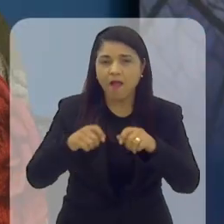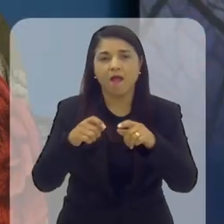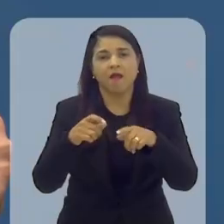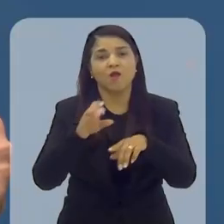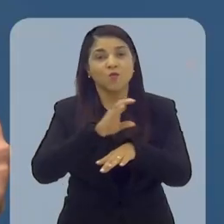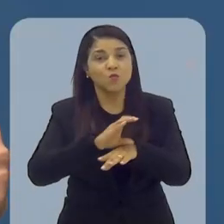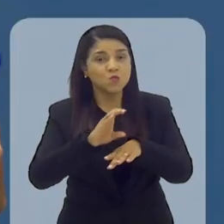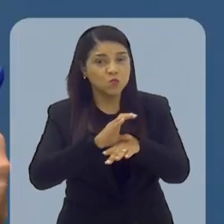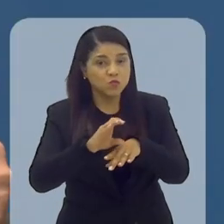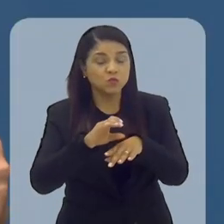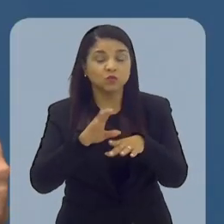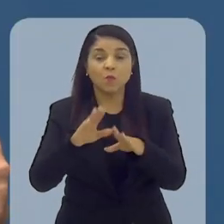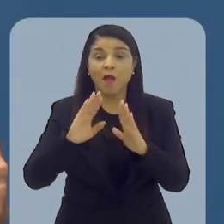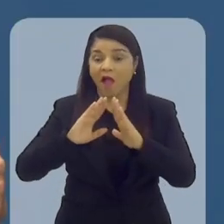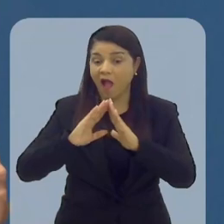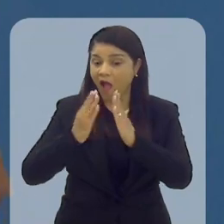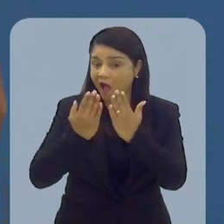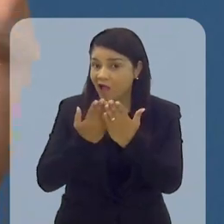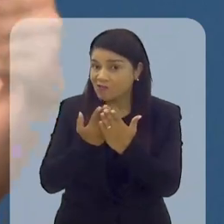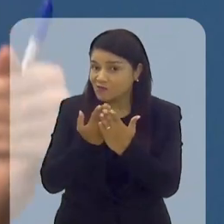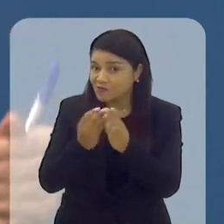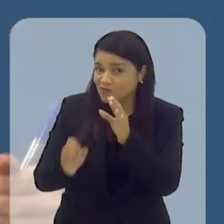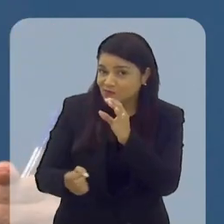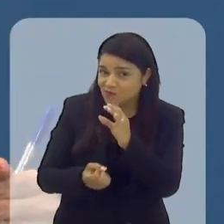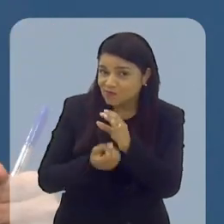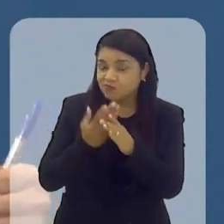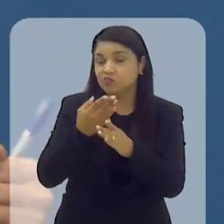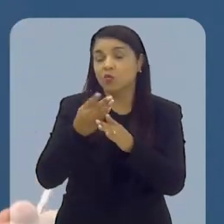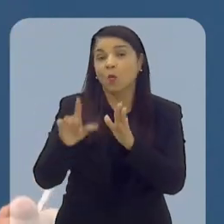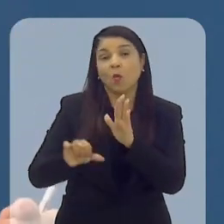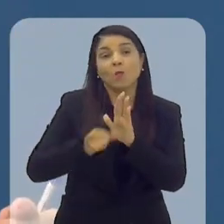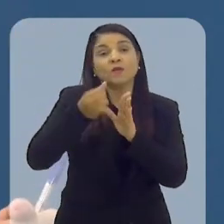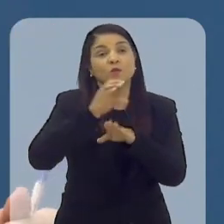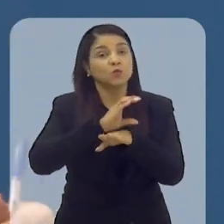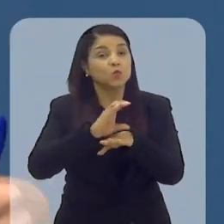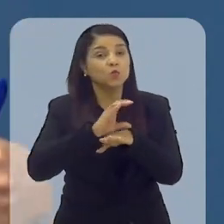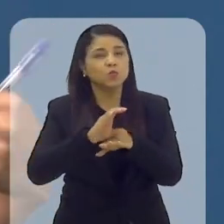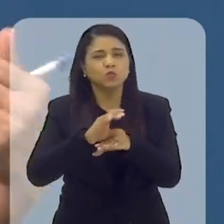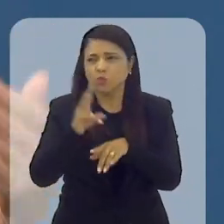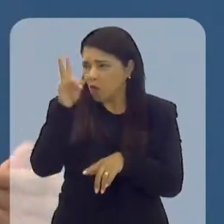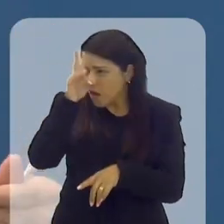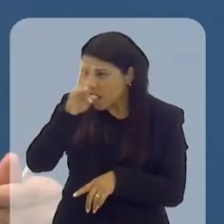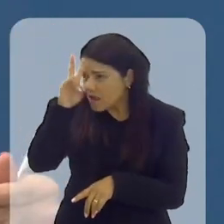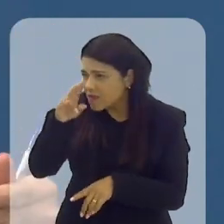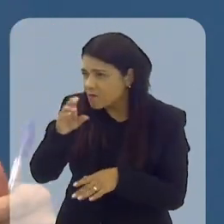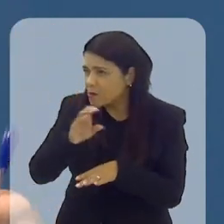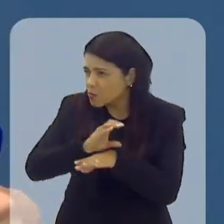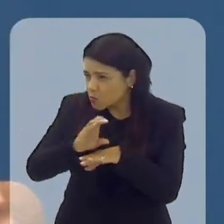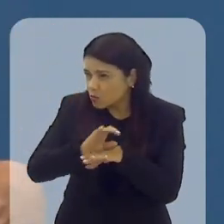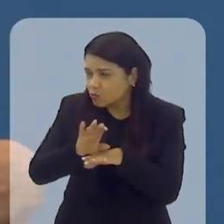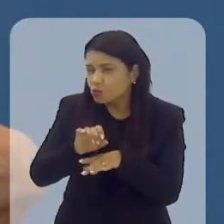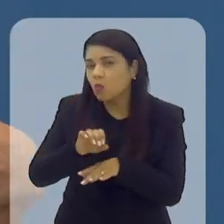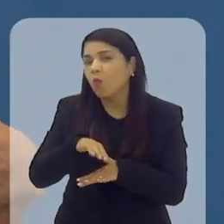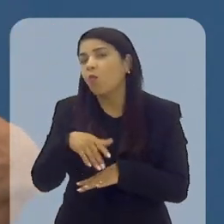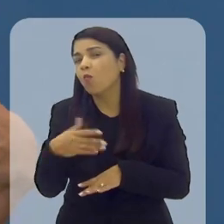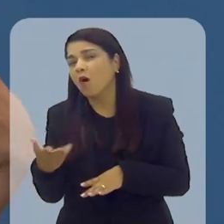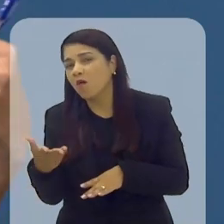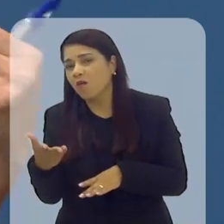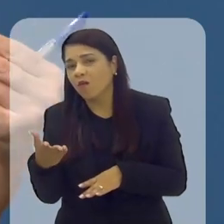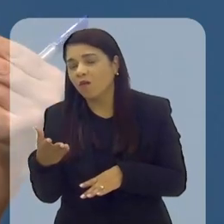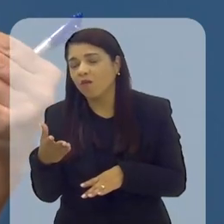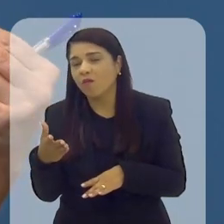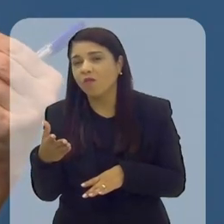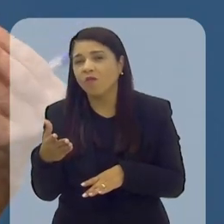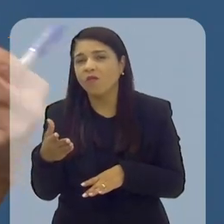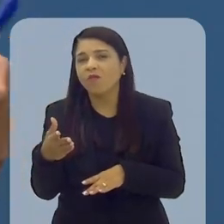mas a escola, em algum momento, colocou o primeiro curso para andar. Você lembra desse primeiro curso? Qual foi? E